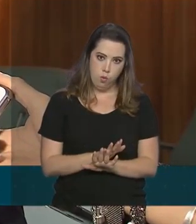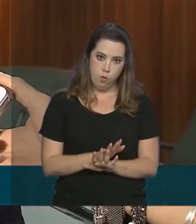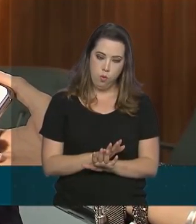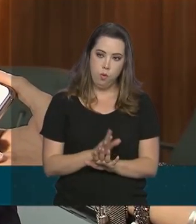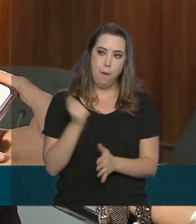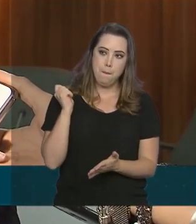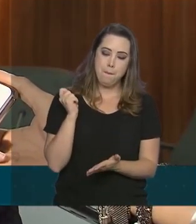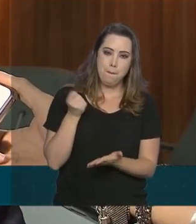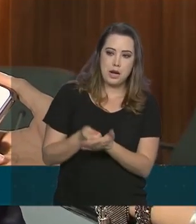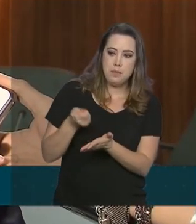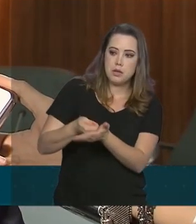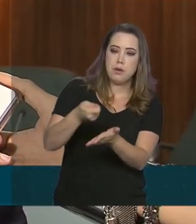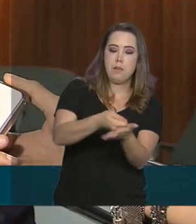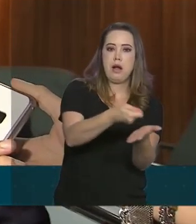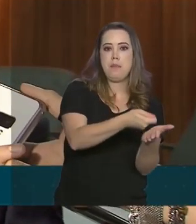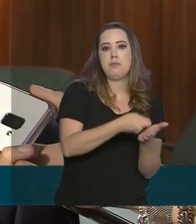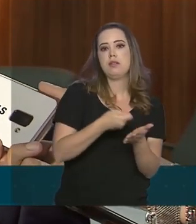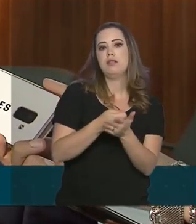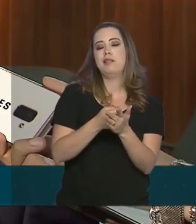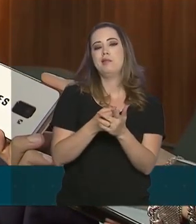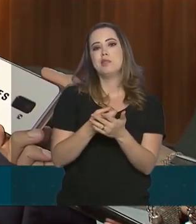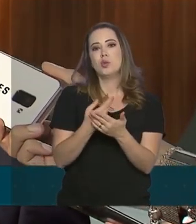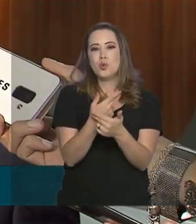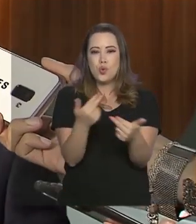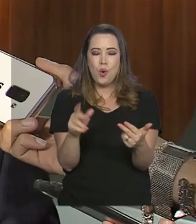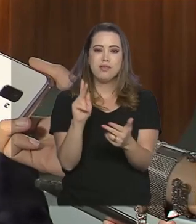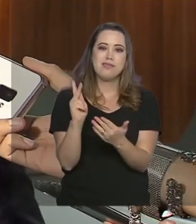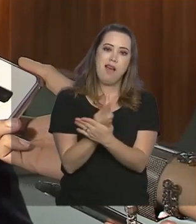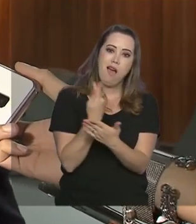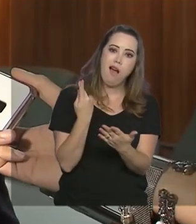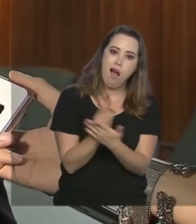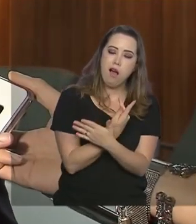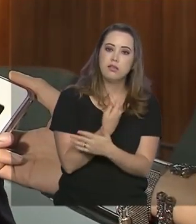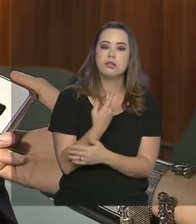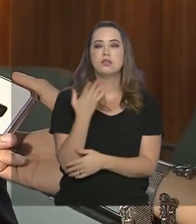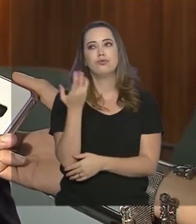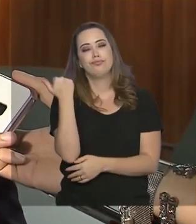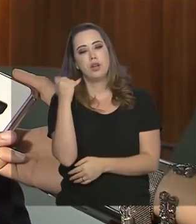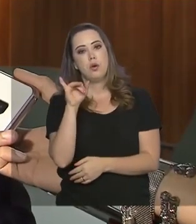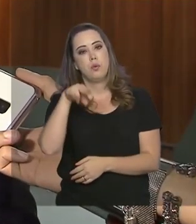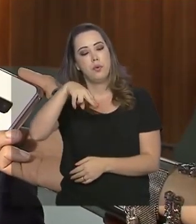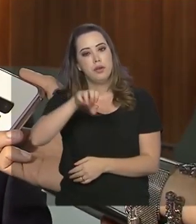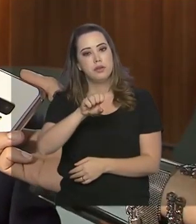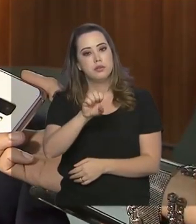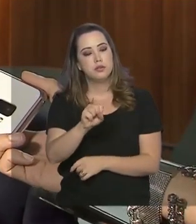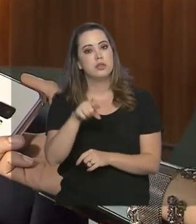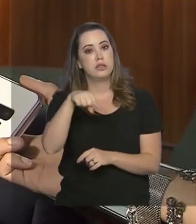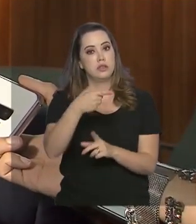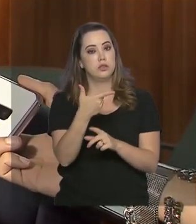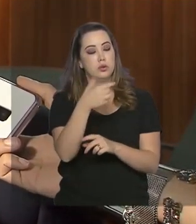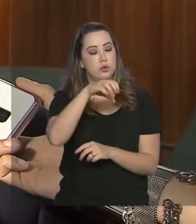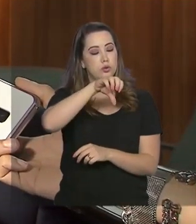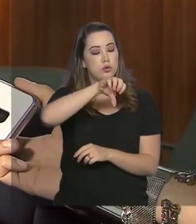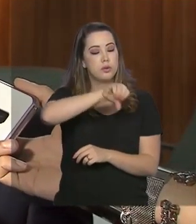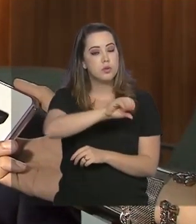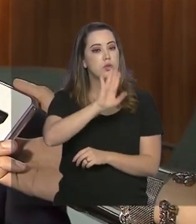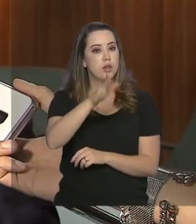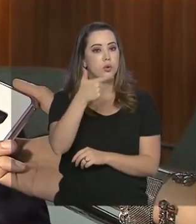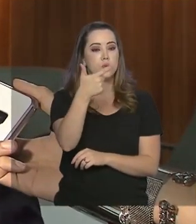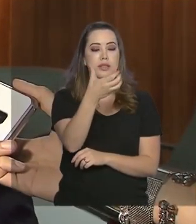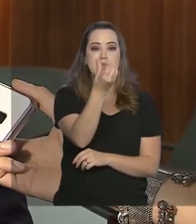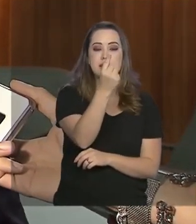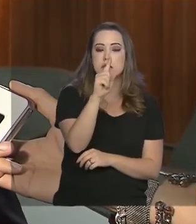benefícios tidos como irregulares é uma medida e vem sendo desenvolvida no INSS. No ano de 2019 foram 261 mil casos